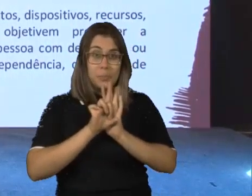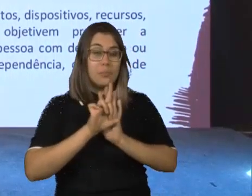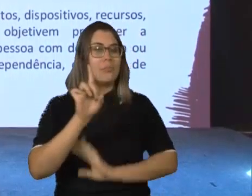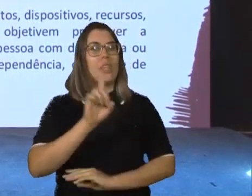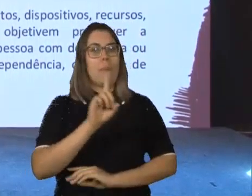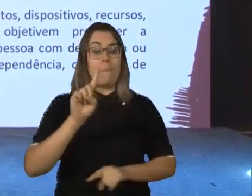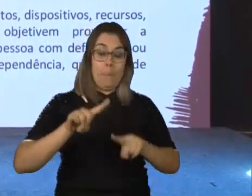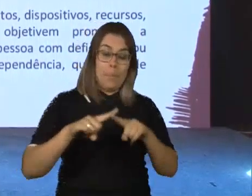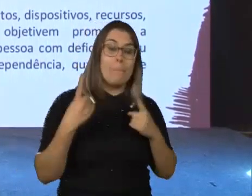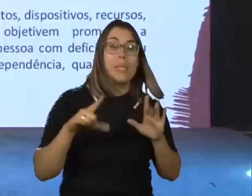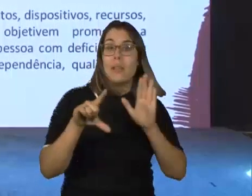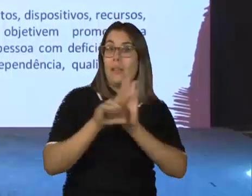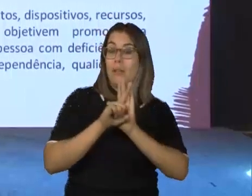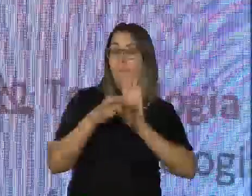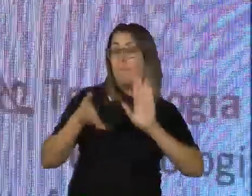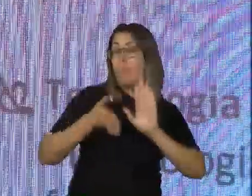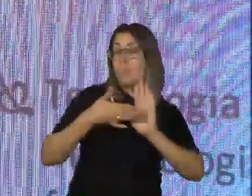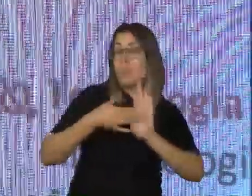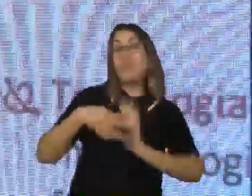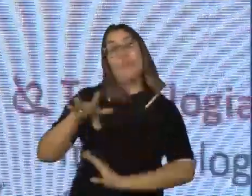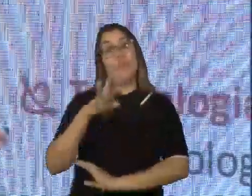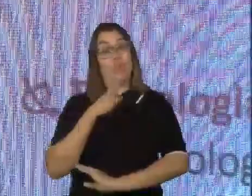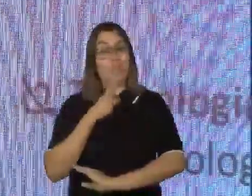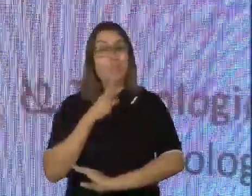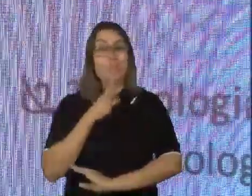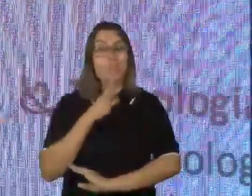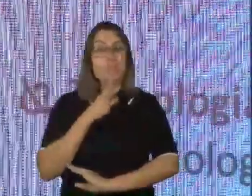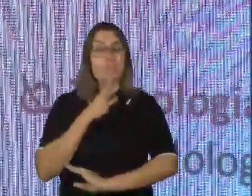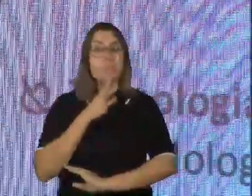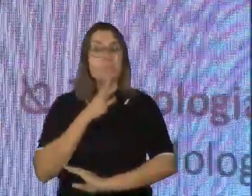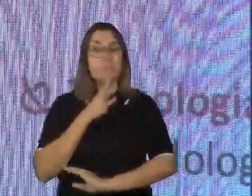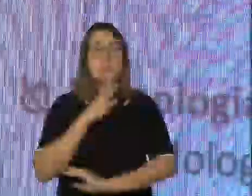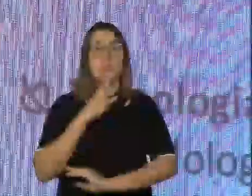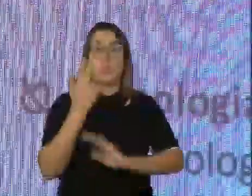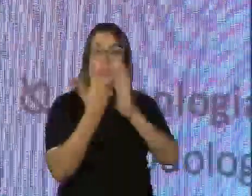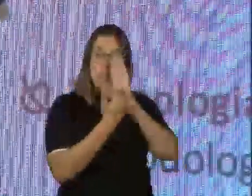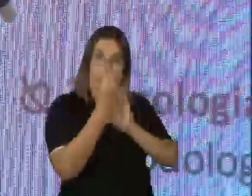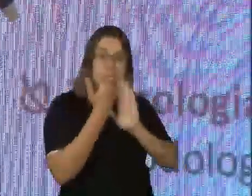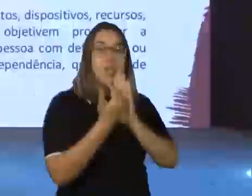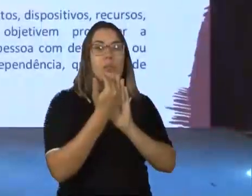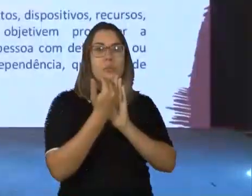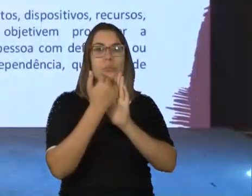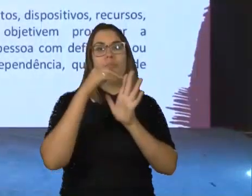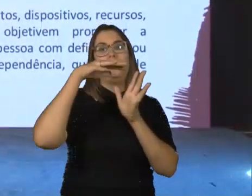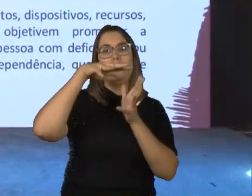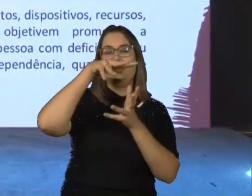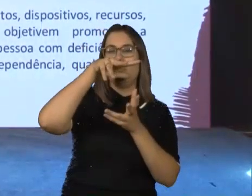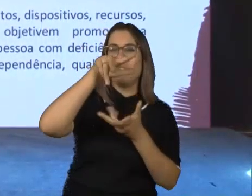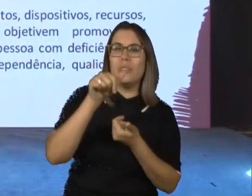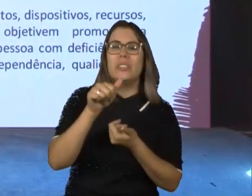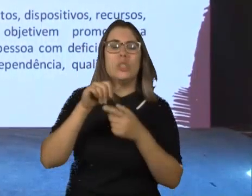mas a lei vem trazer isso e a gente precisa conhecer. Então, o desenho universal, ele é a concepção de produtos,